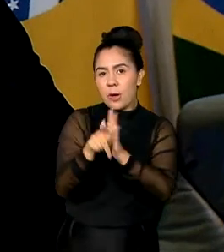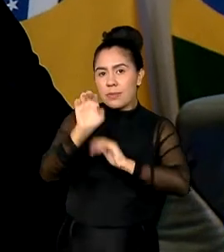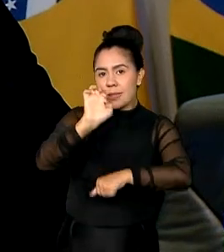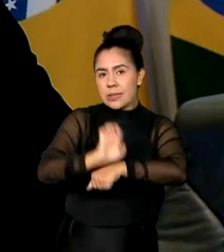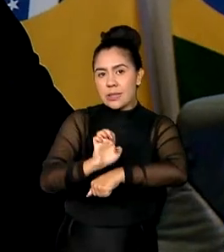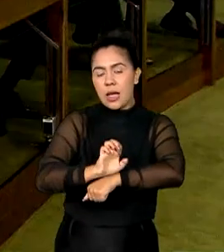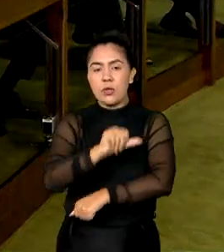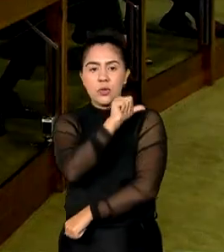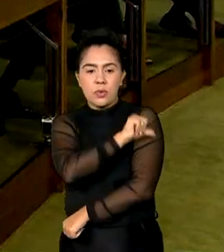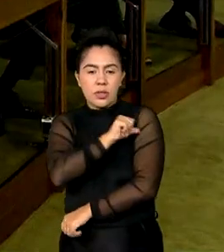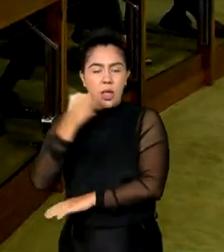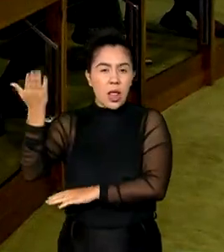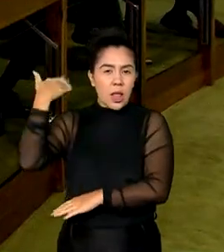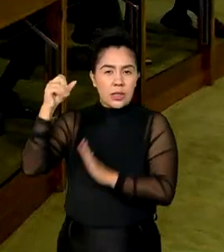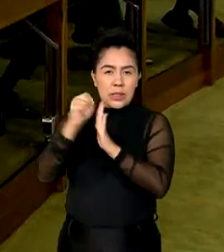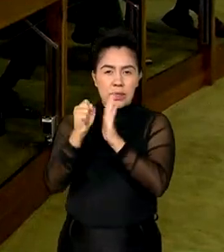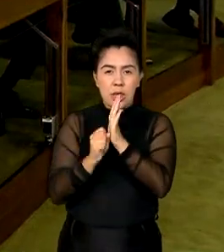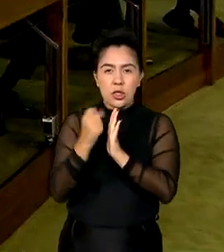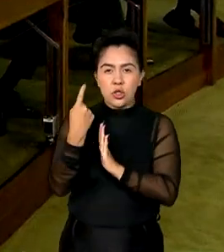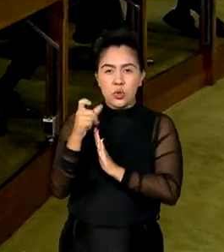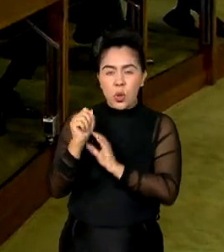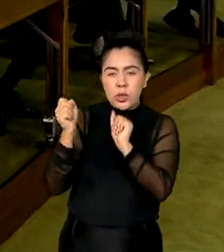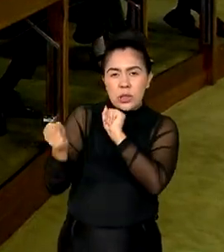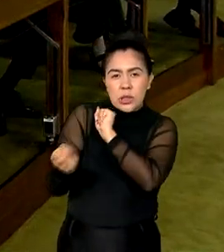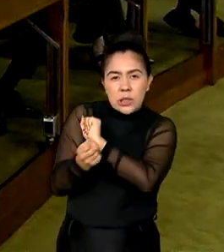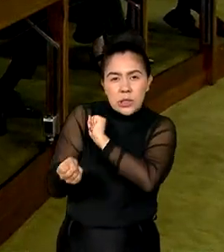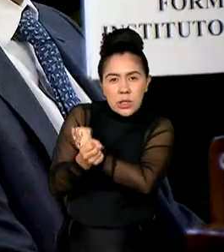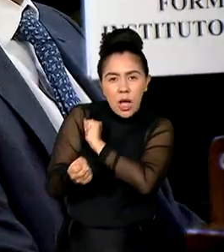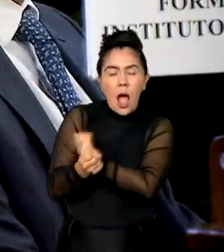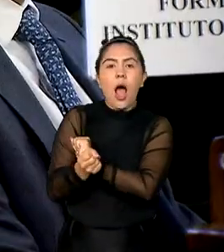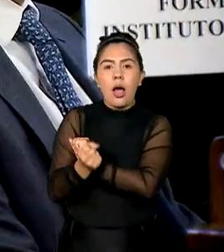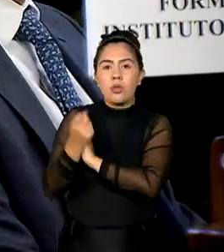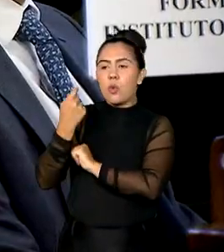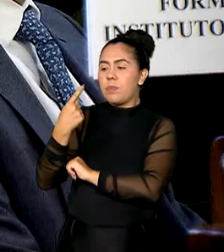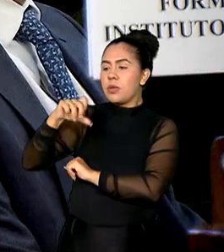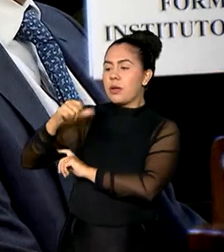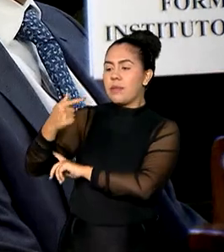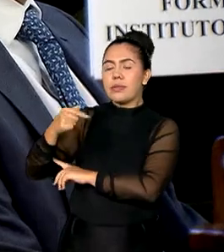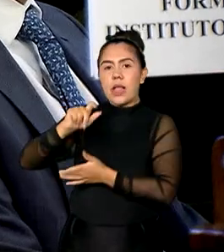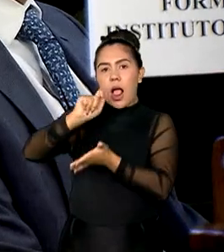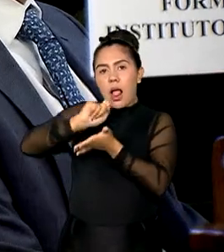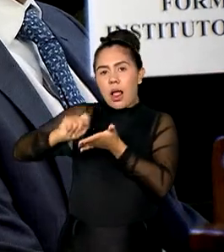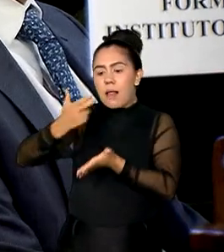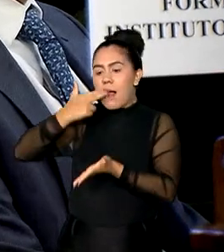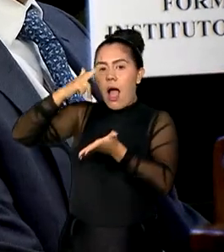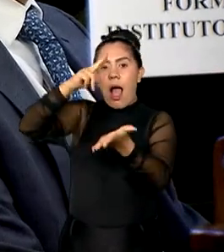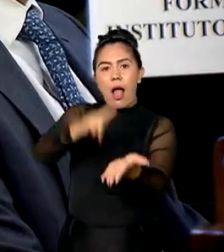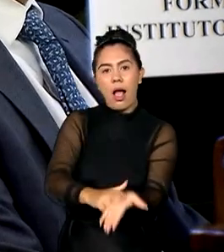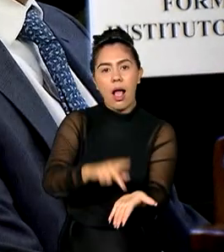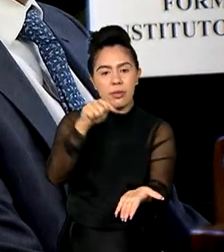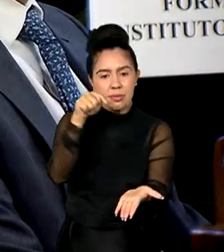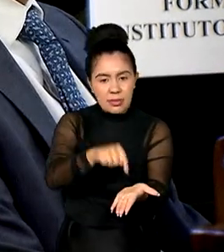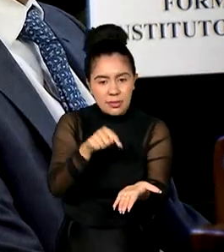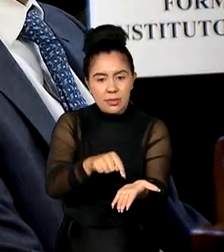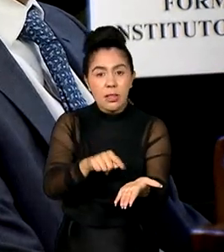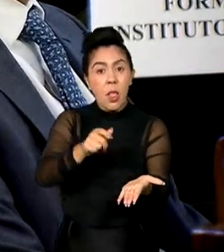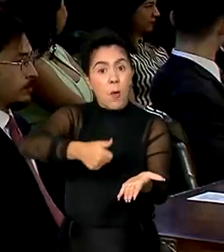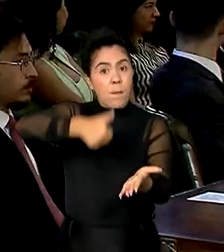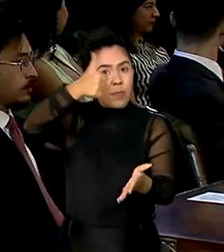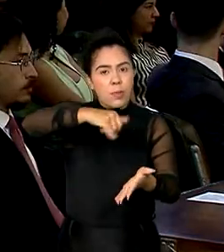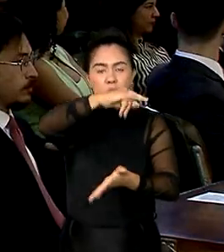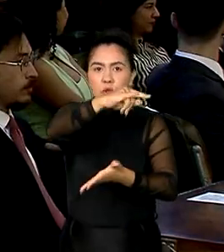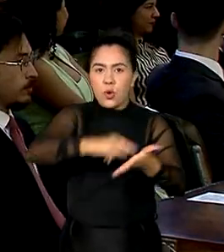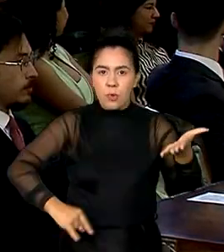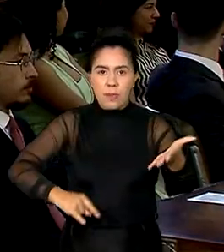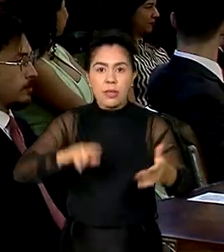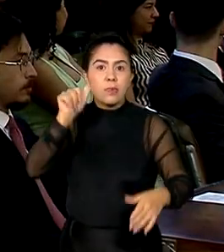escravizada no século XVIII, que em 1770 escreveu uma carta considerada o primeiro documento redigido